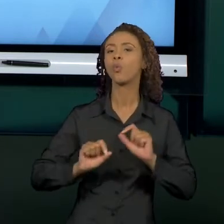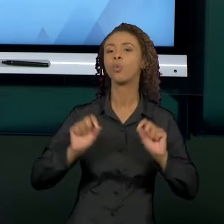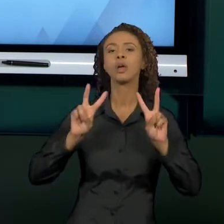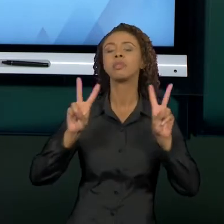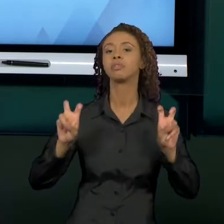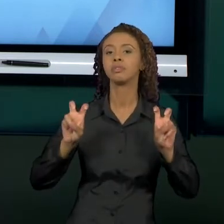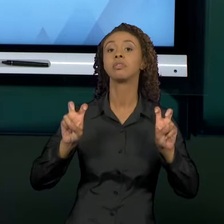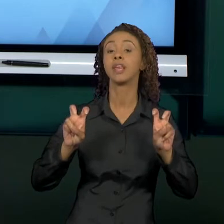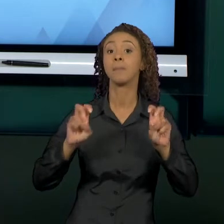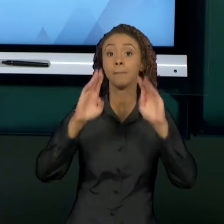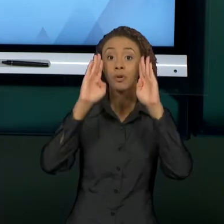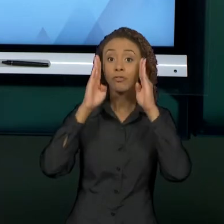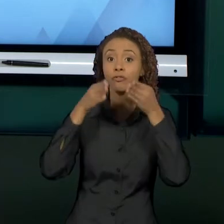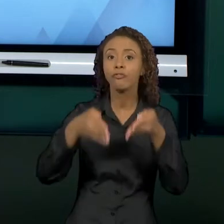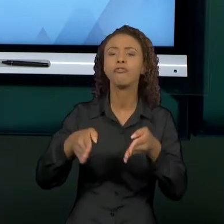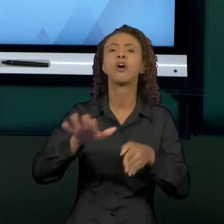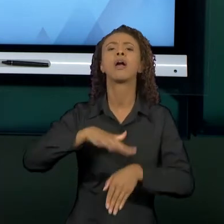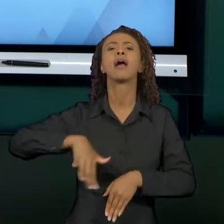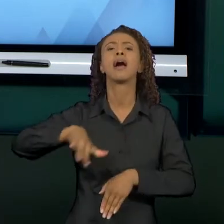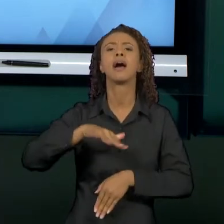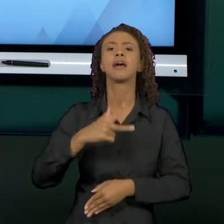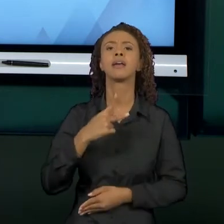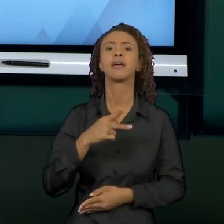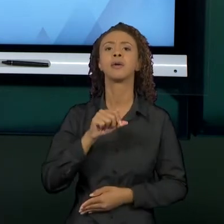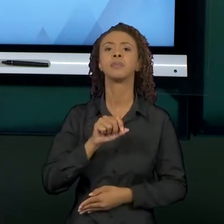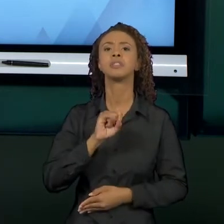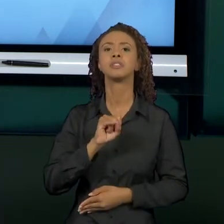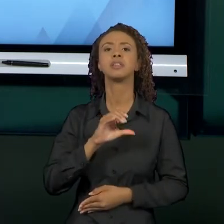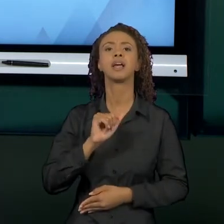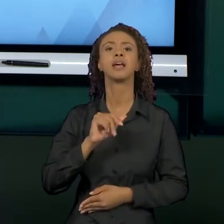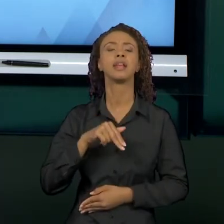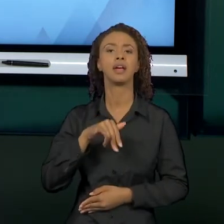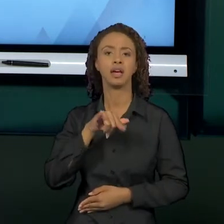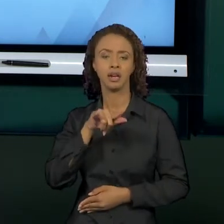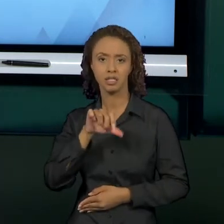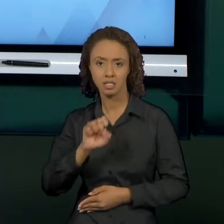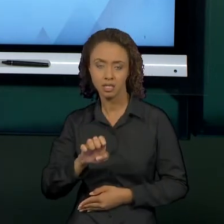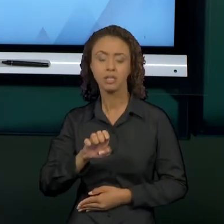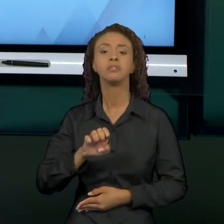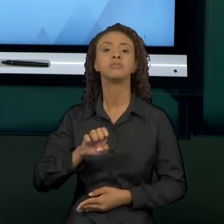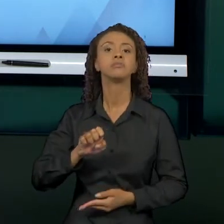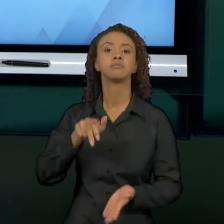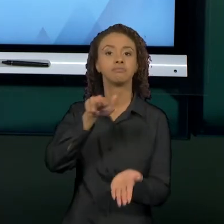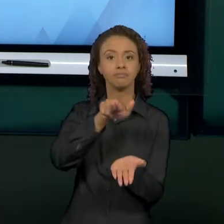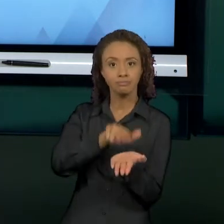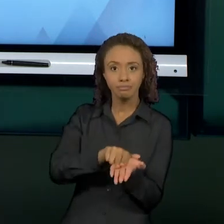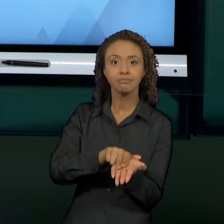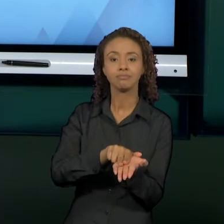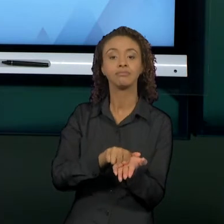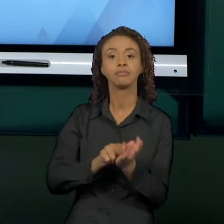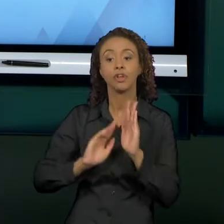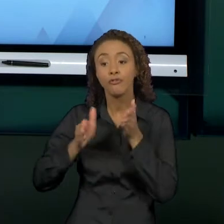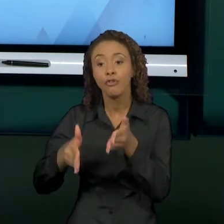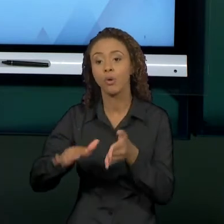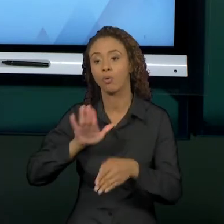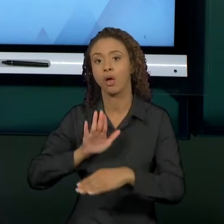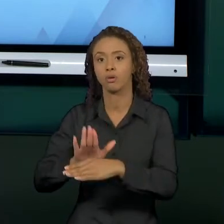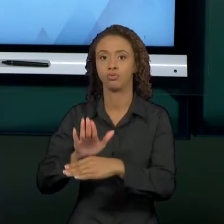de aspectos centrais da psicanálise e com destaque para suas contribuições aplicadas à educação.